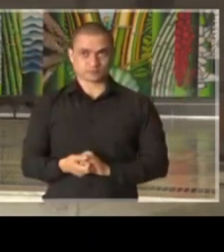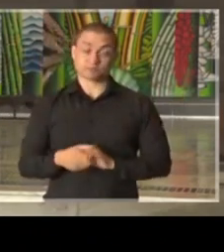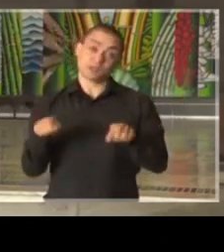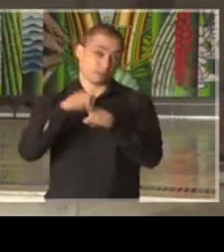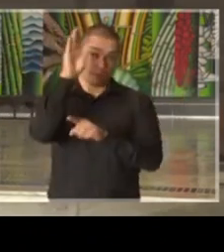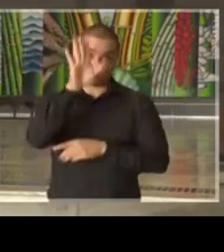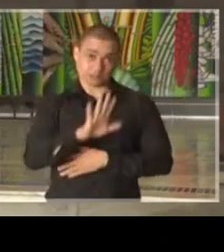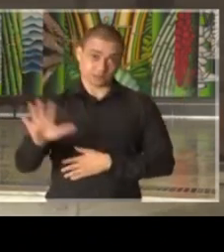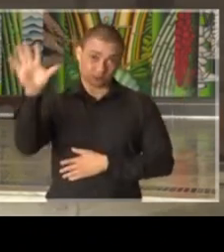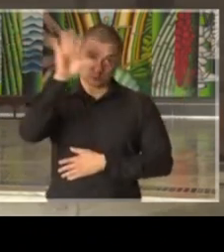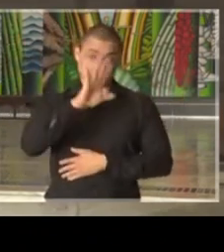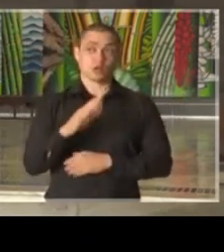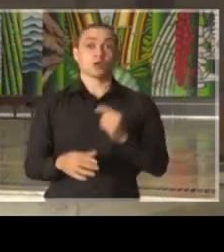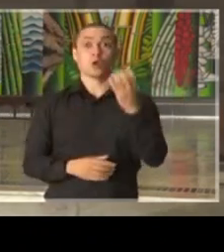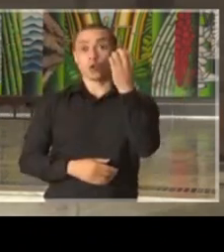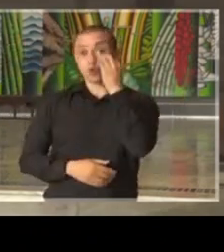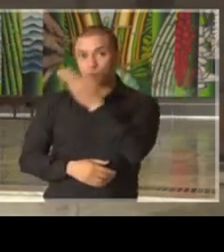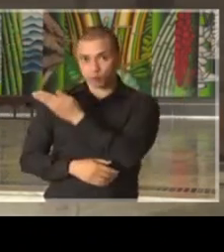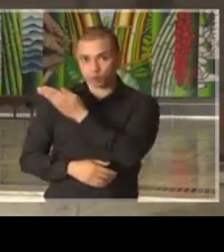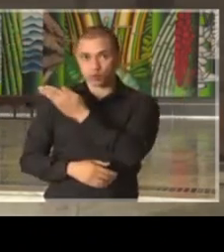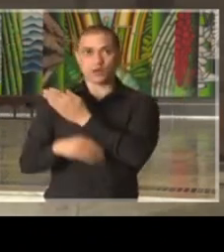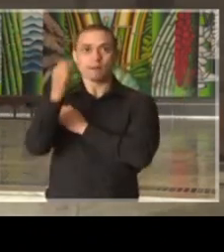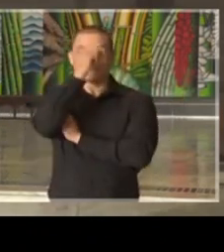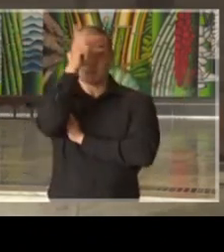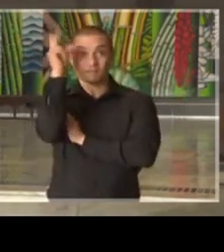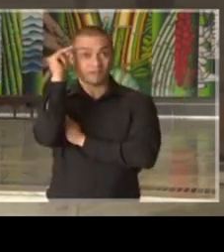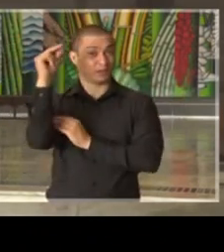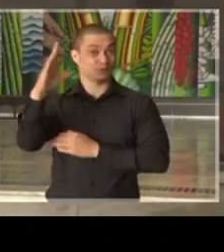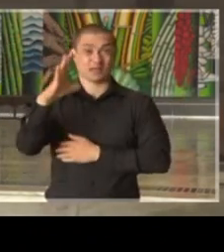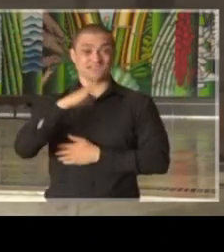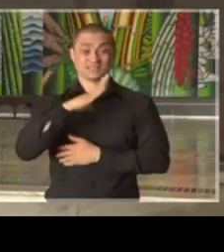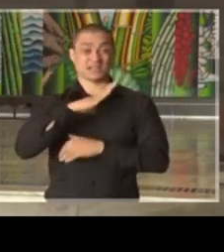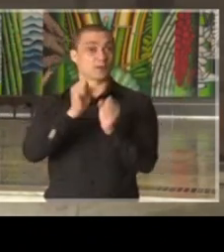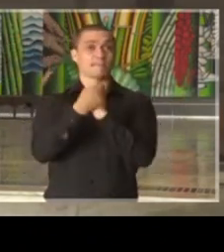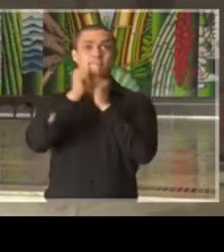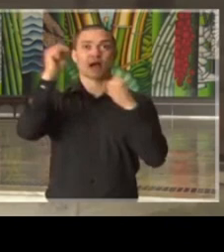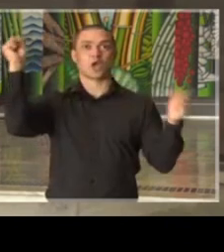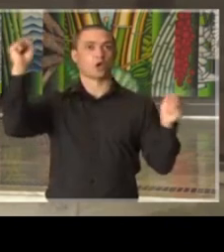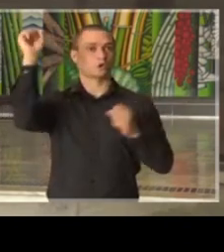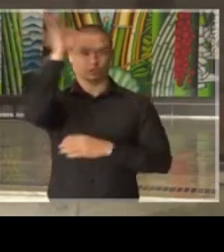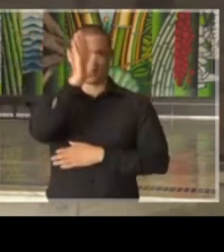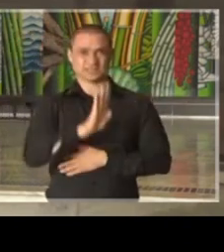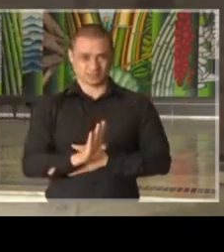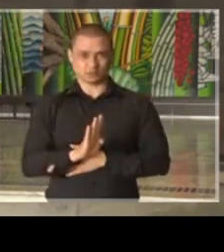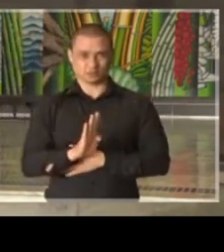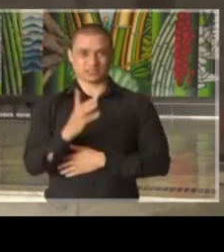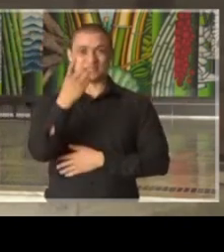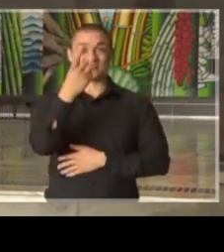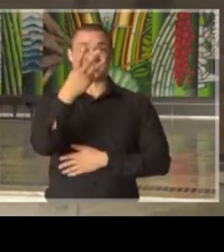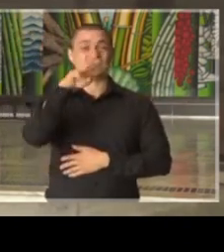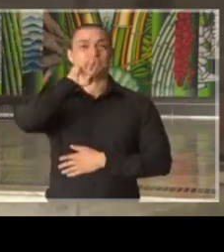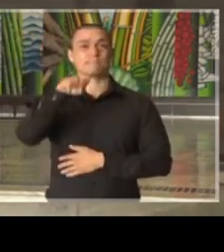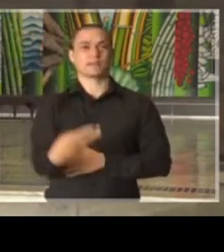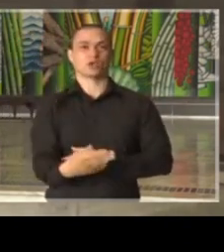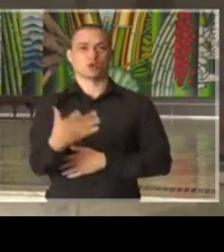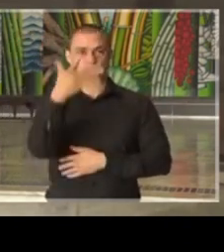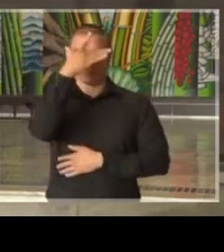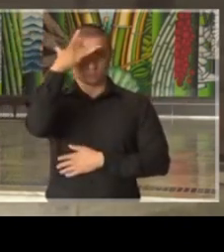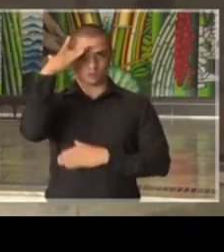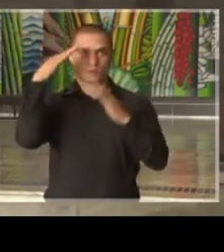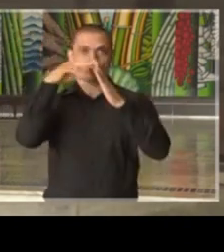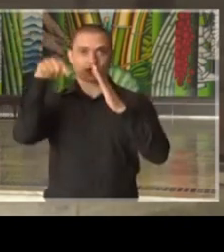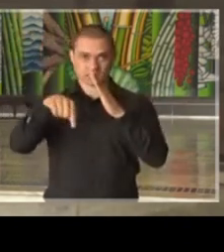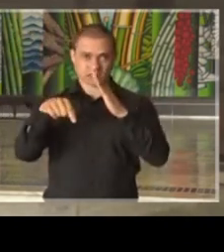Bruno Covas, que comanda a maior cidade do país e da América Latina, com 13 milhões de habitantes, e nós que